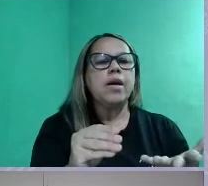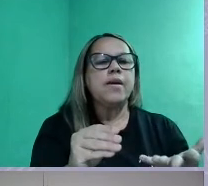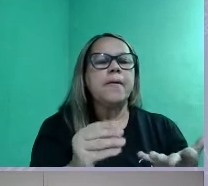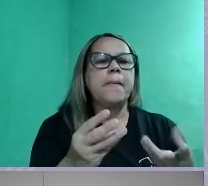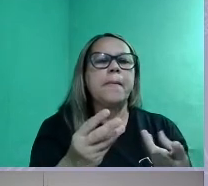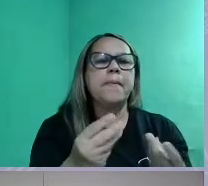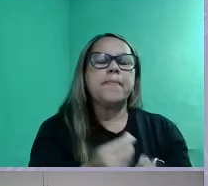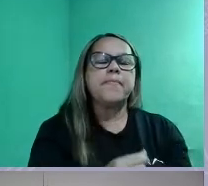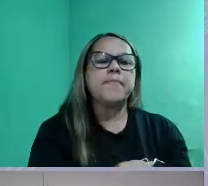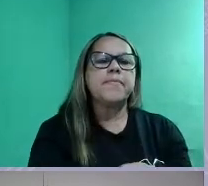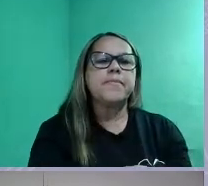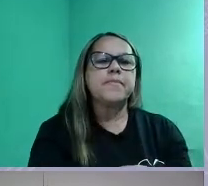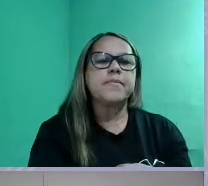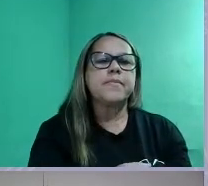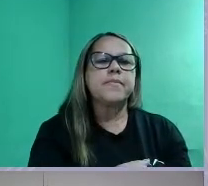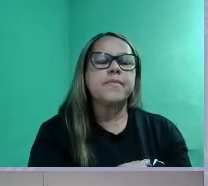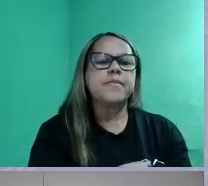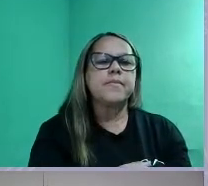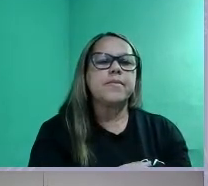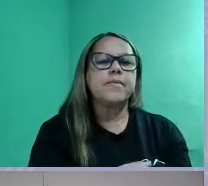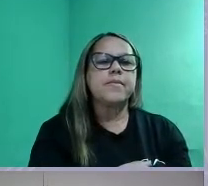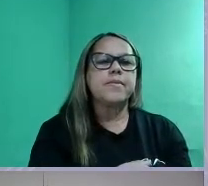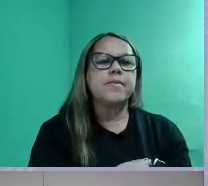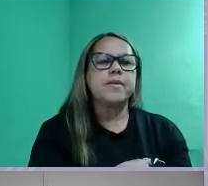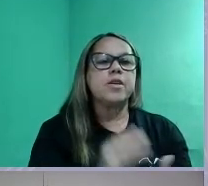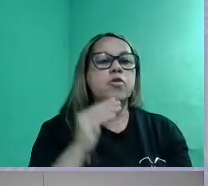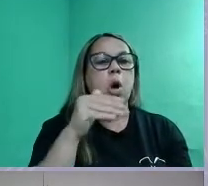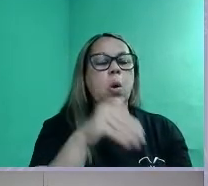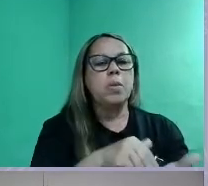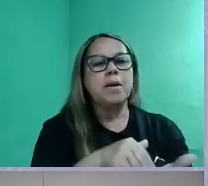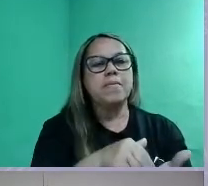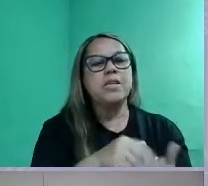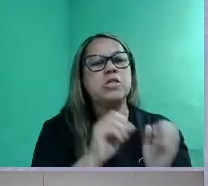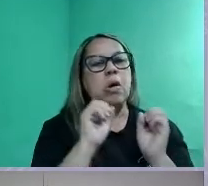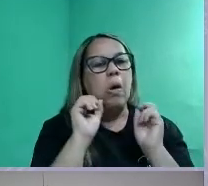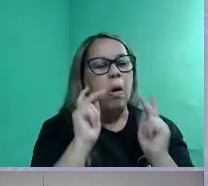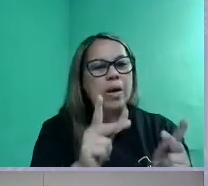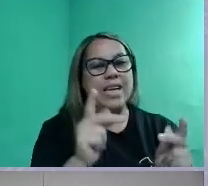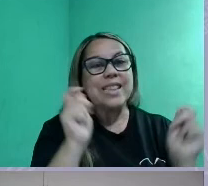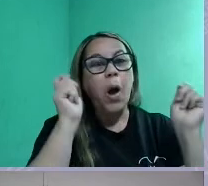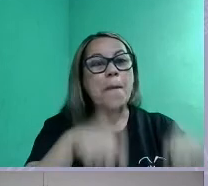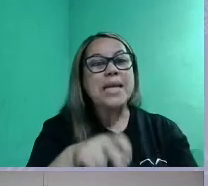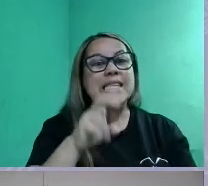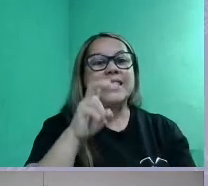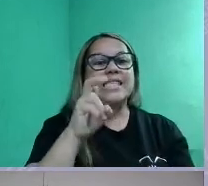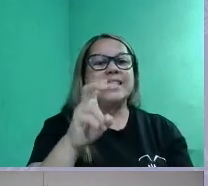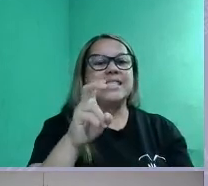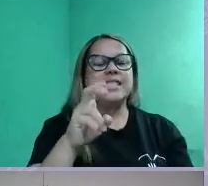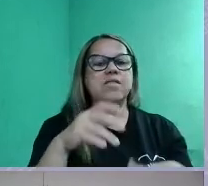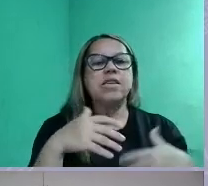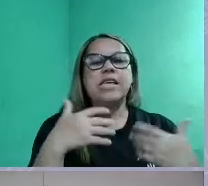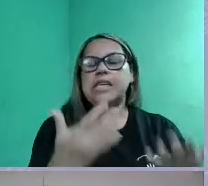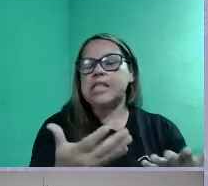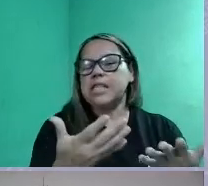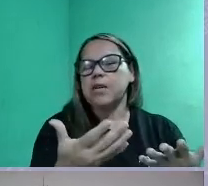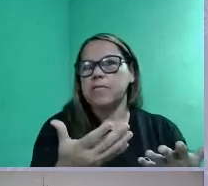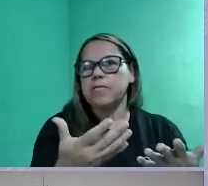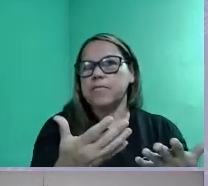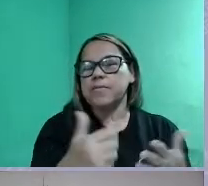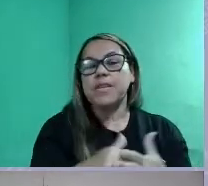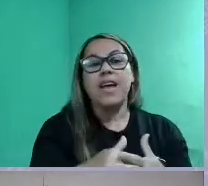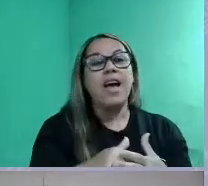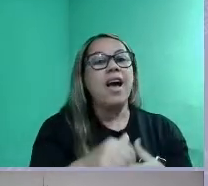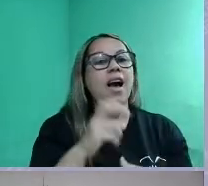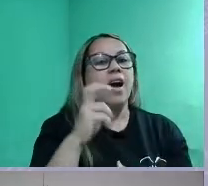última parte. Tá bom, gente? Na competência 5. Aliás, a competência 5, essa